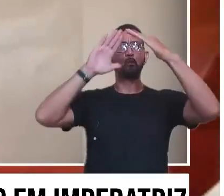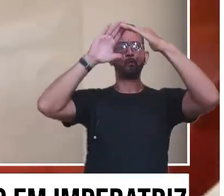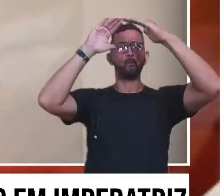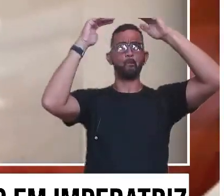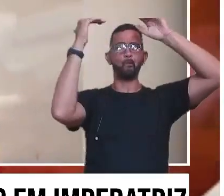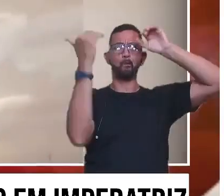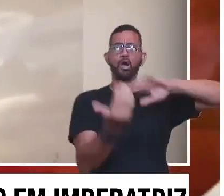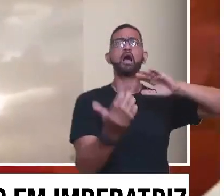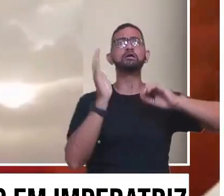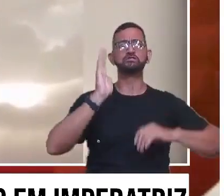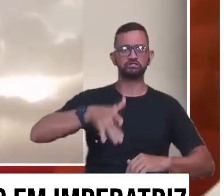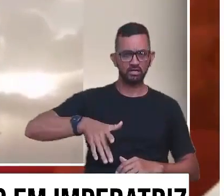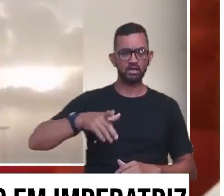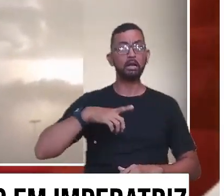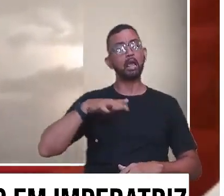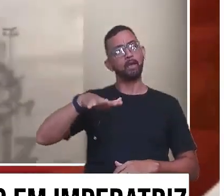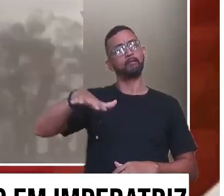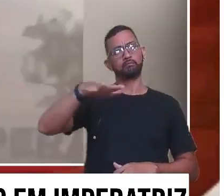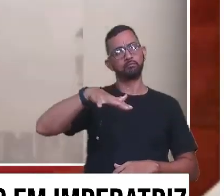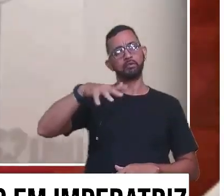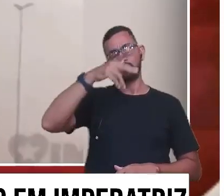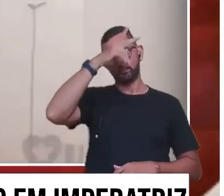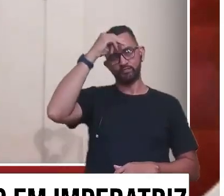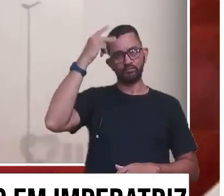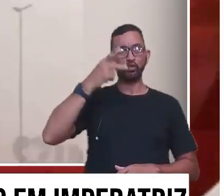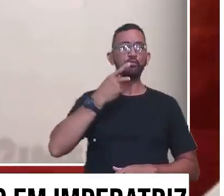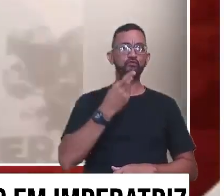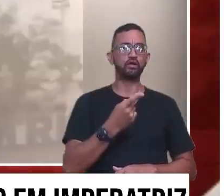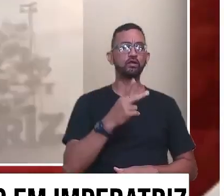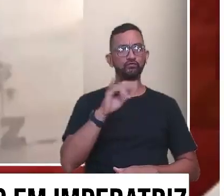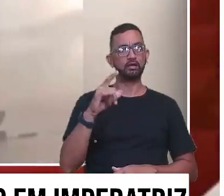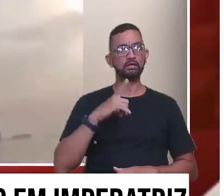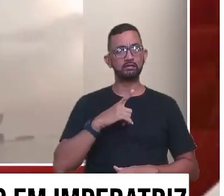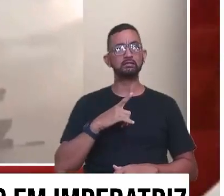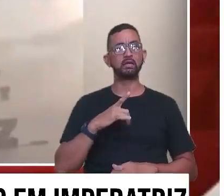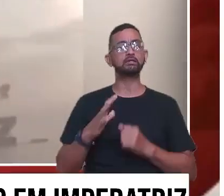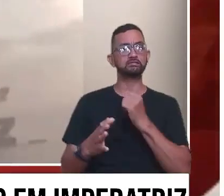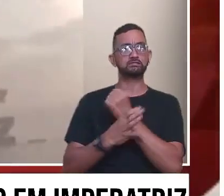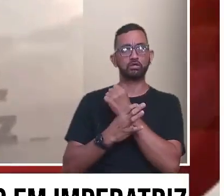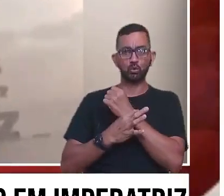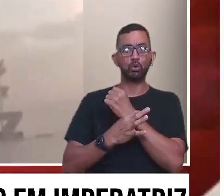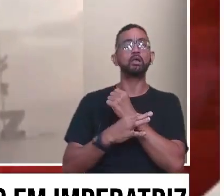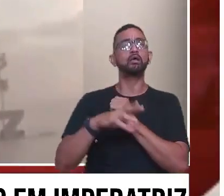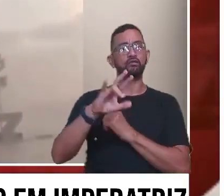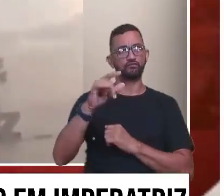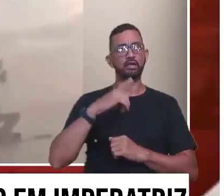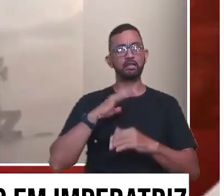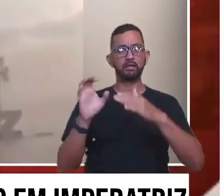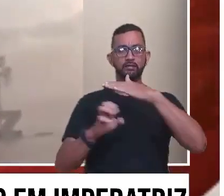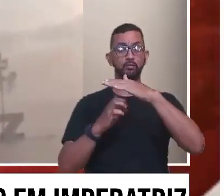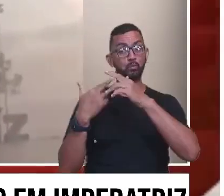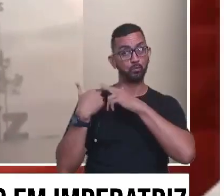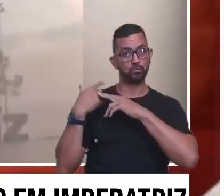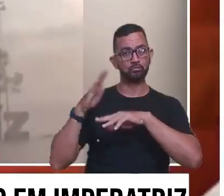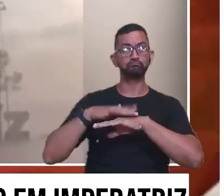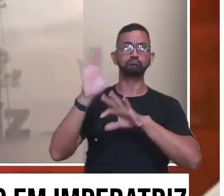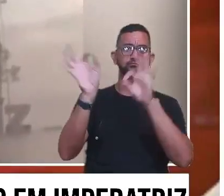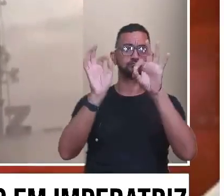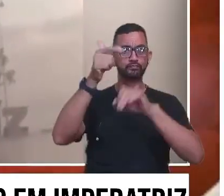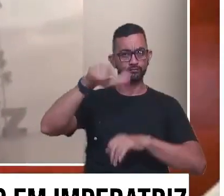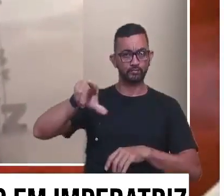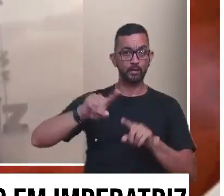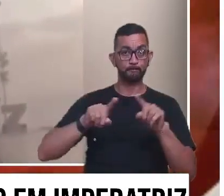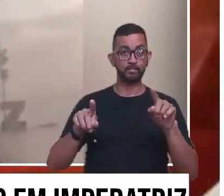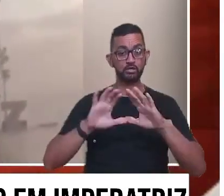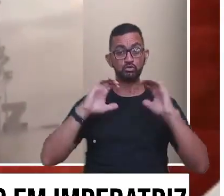o telhado também desabou completamente. Lá, a Prefeitura já divulgou desde o fim de semana que ainda está na garantia da obra. Então, a empresa responsável